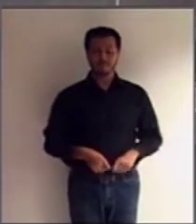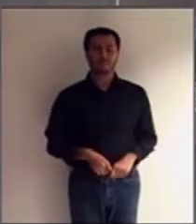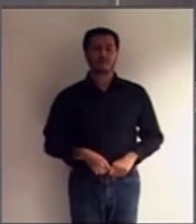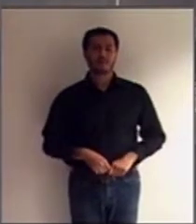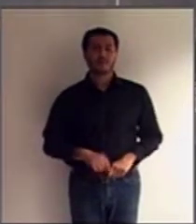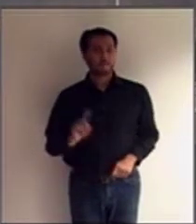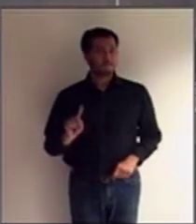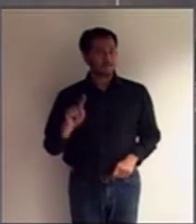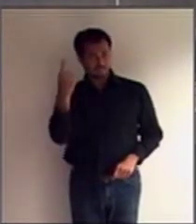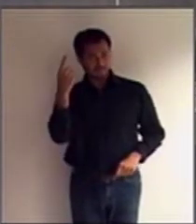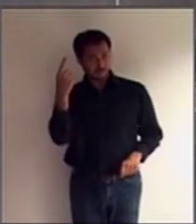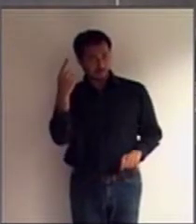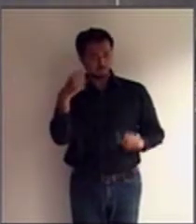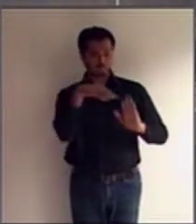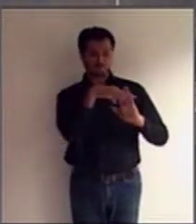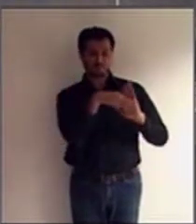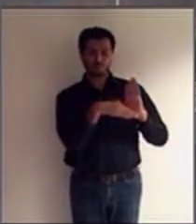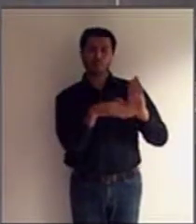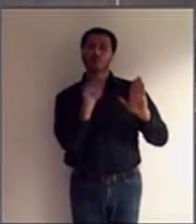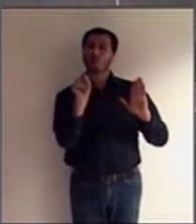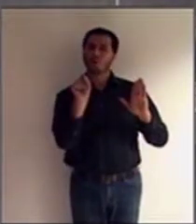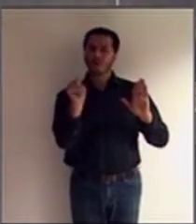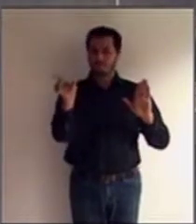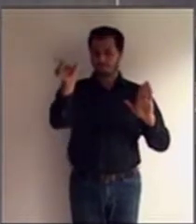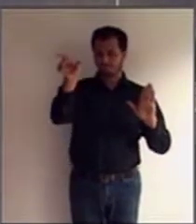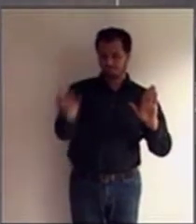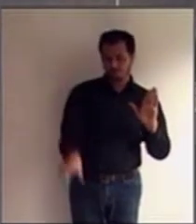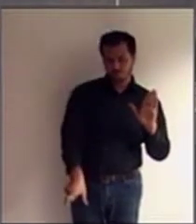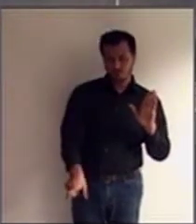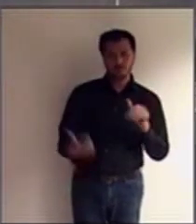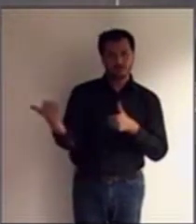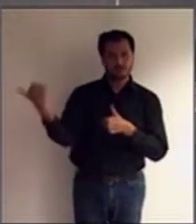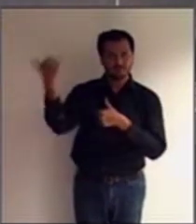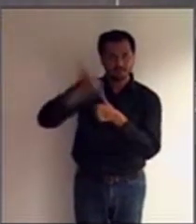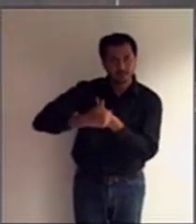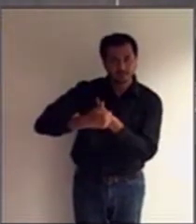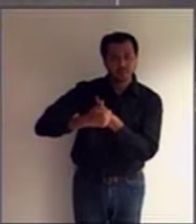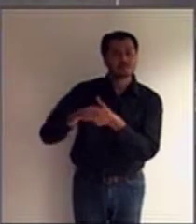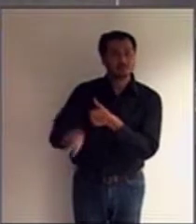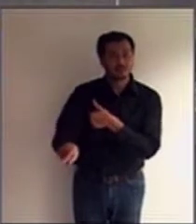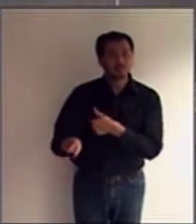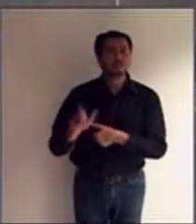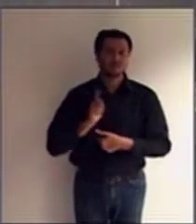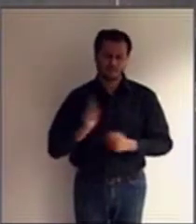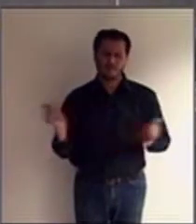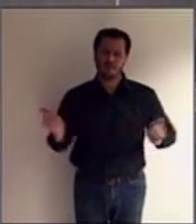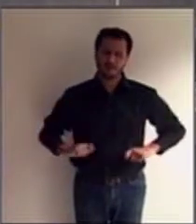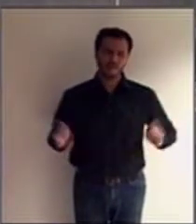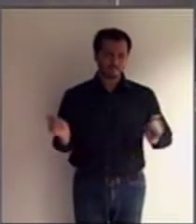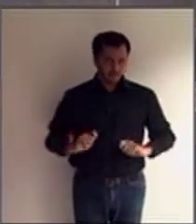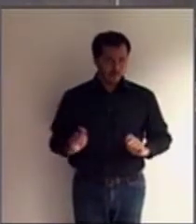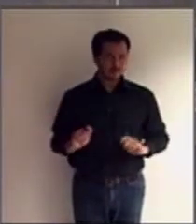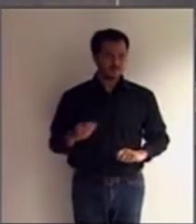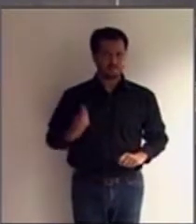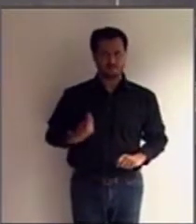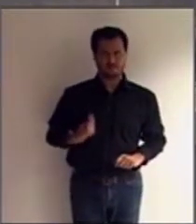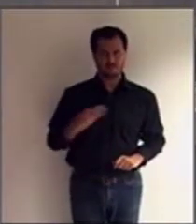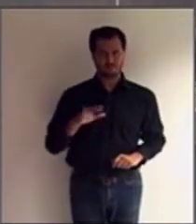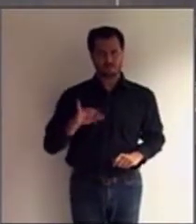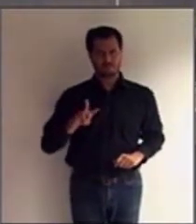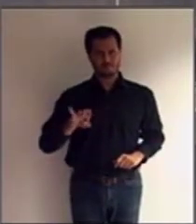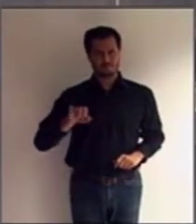é o que reconhecerá que a pessoa a ser interditada é relativamente capaz para os atos da vida civil.